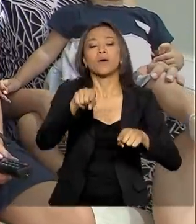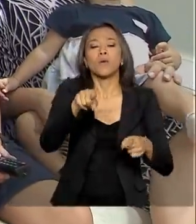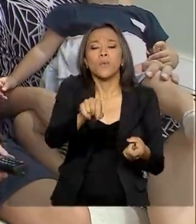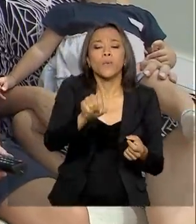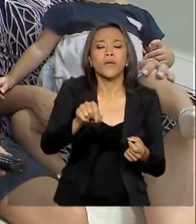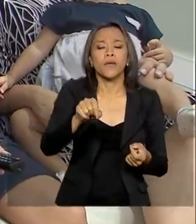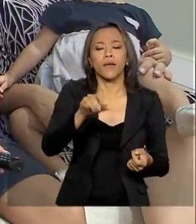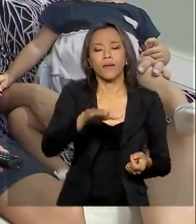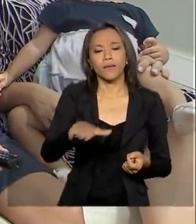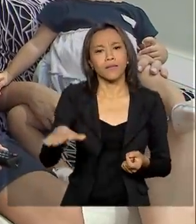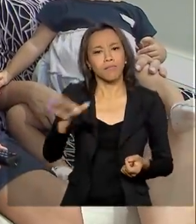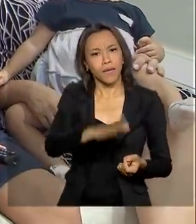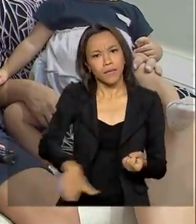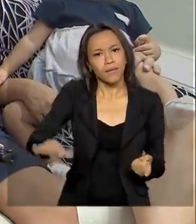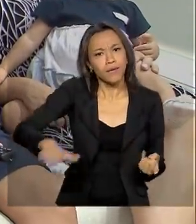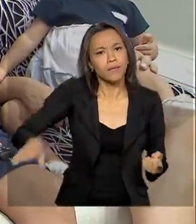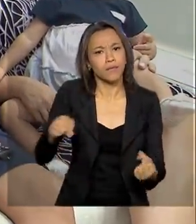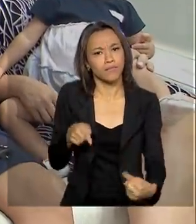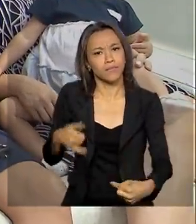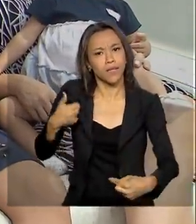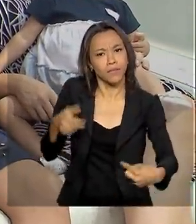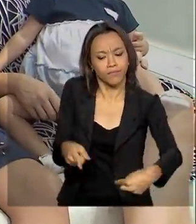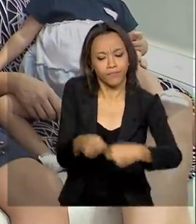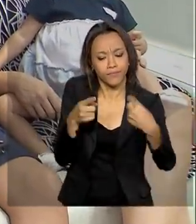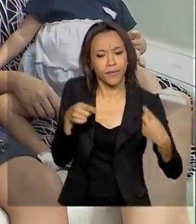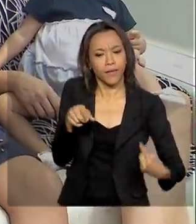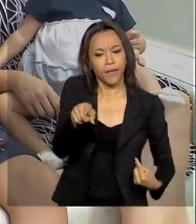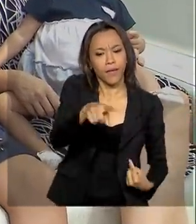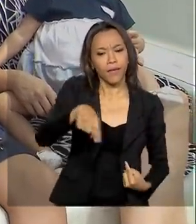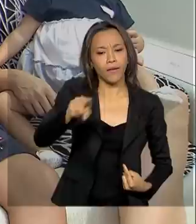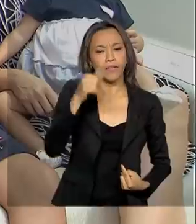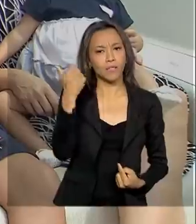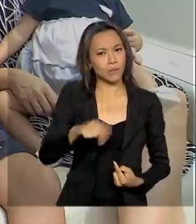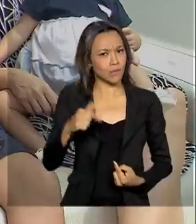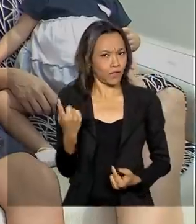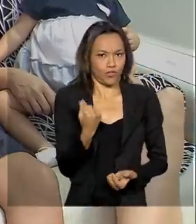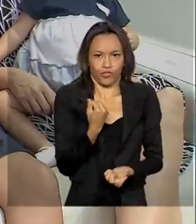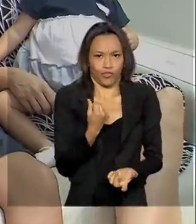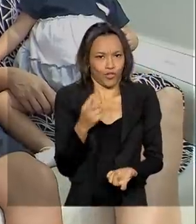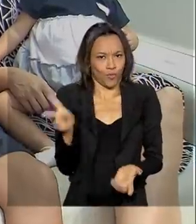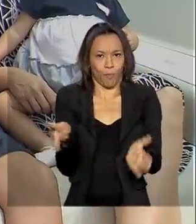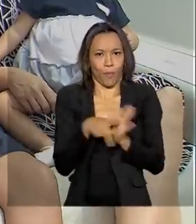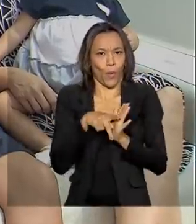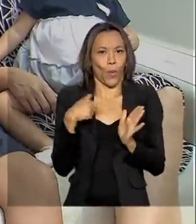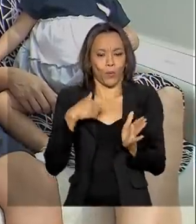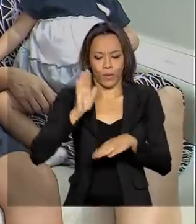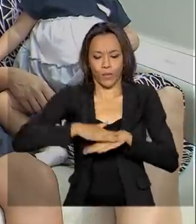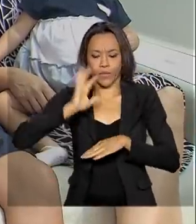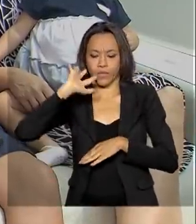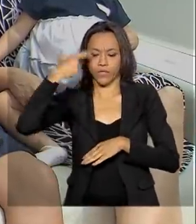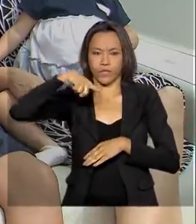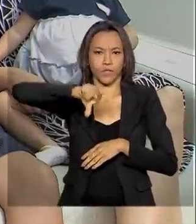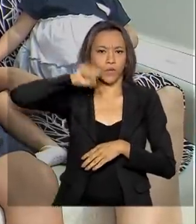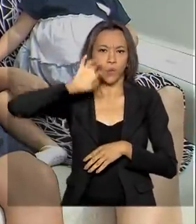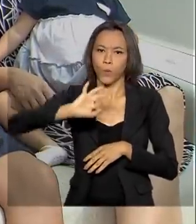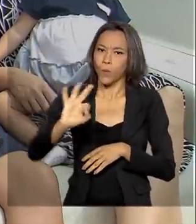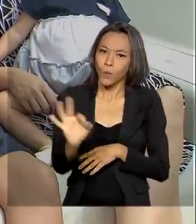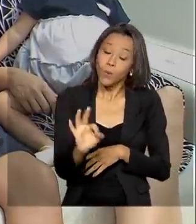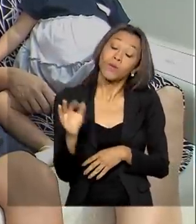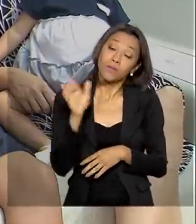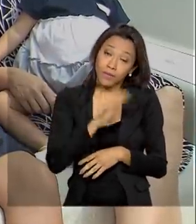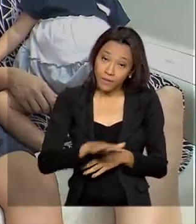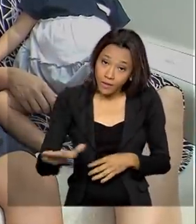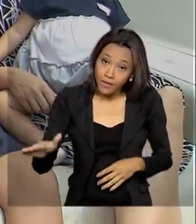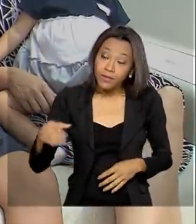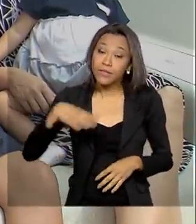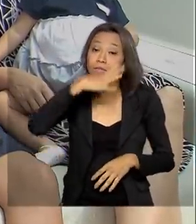publicidade infantil. Mesmo que eles ainda não tenham seu próprio dinheiro e nem poder de decisão sobre as compras, crianças